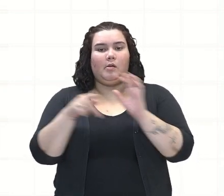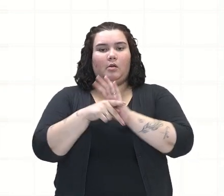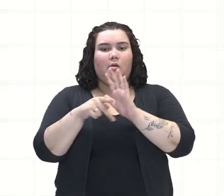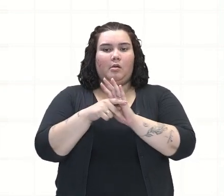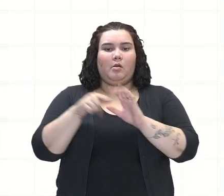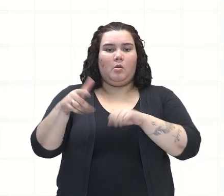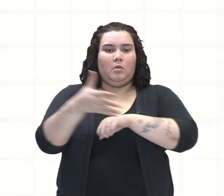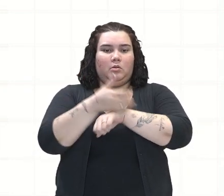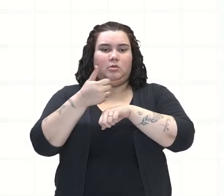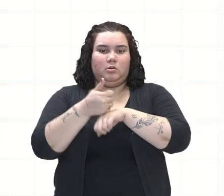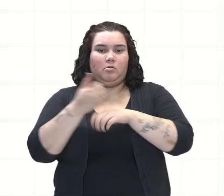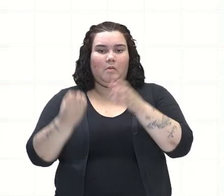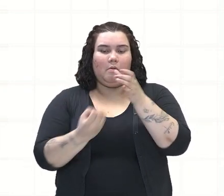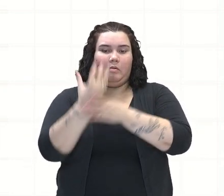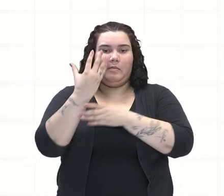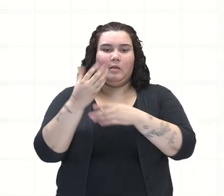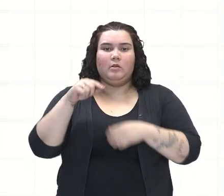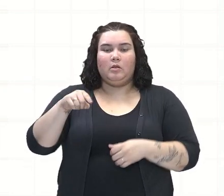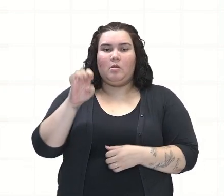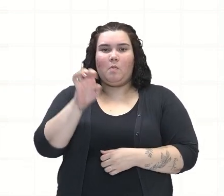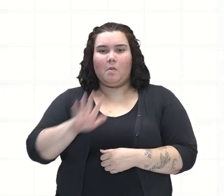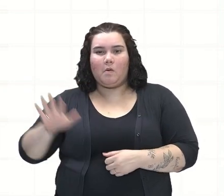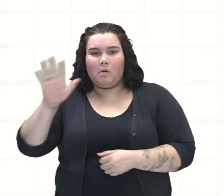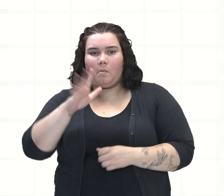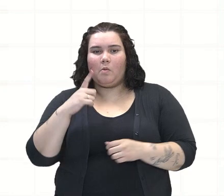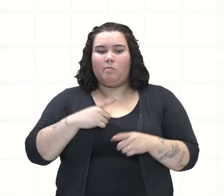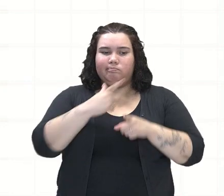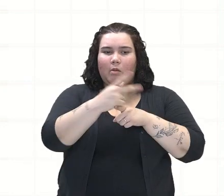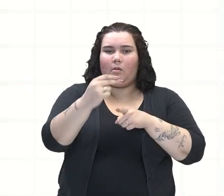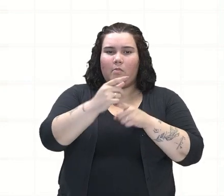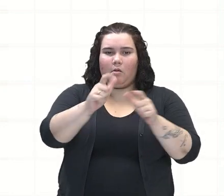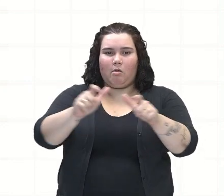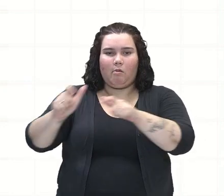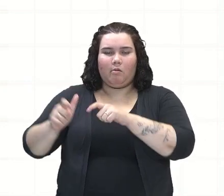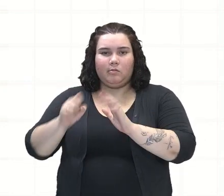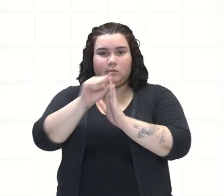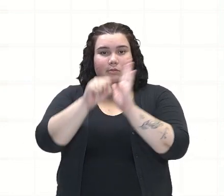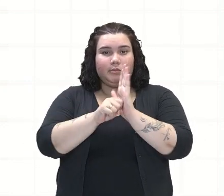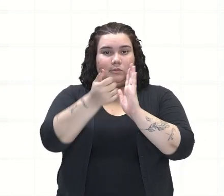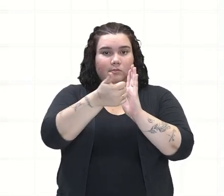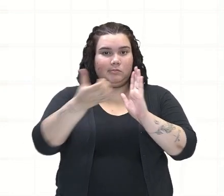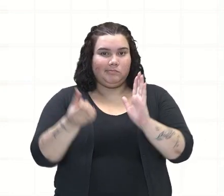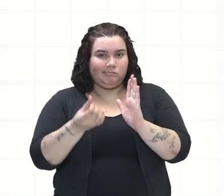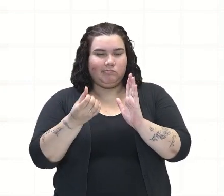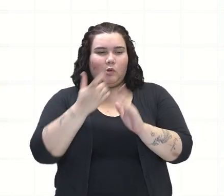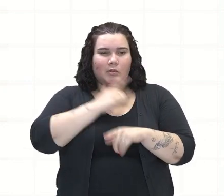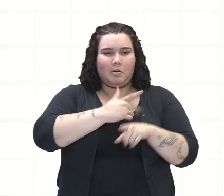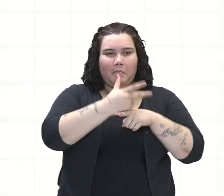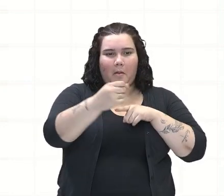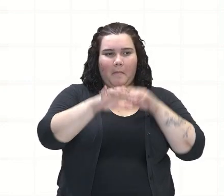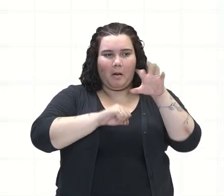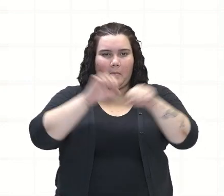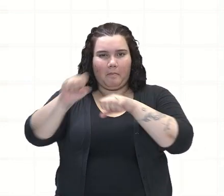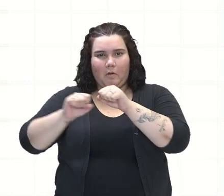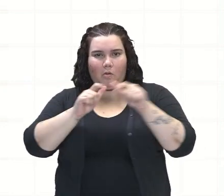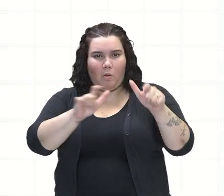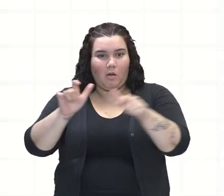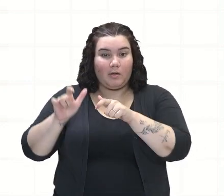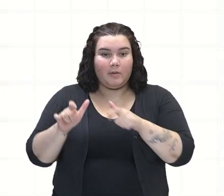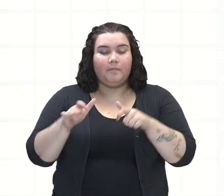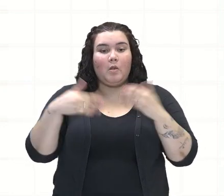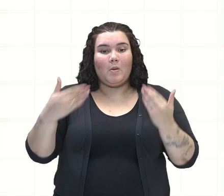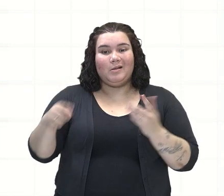europeus a partir da conquista de territórios no século XVI, certo? Essa forma de colonização, ela é